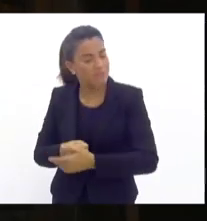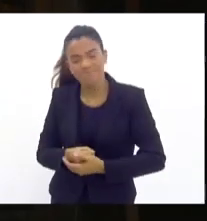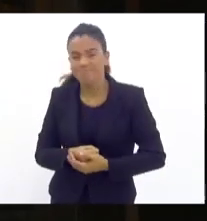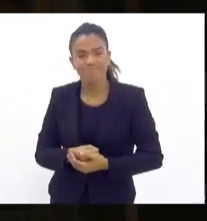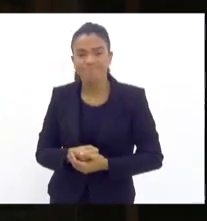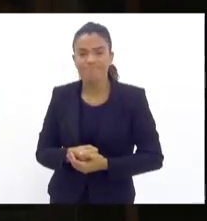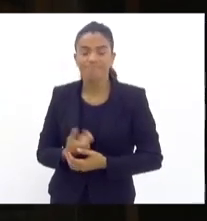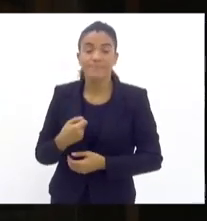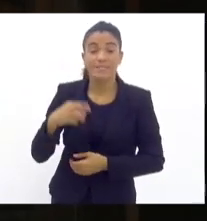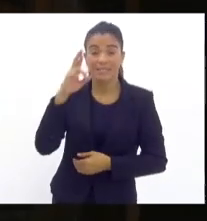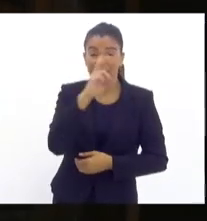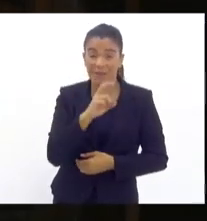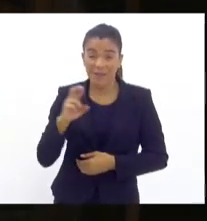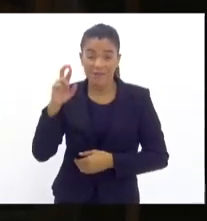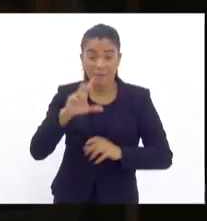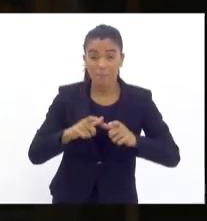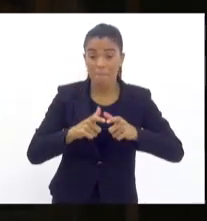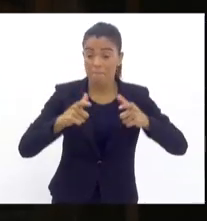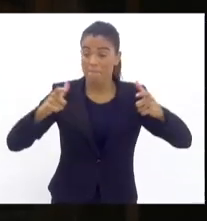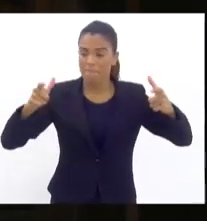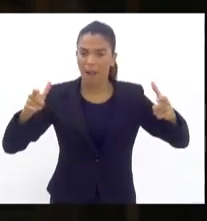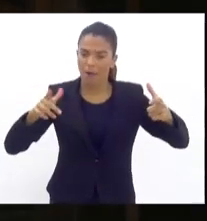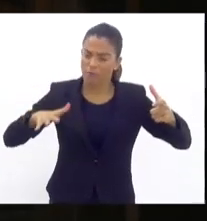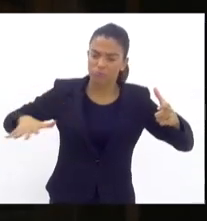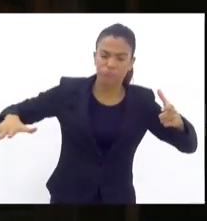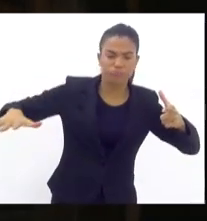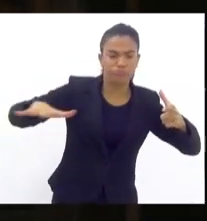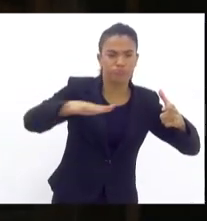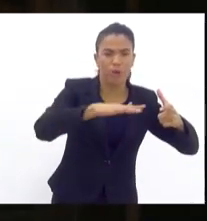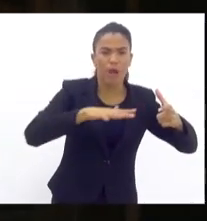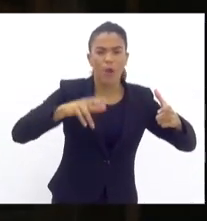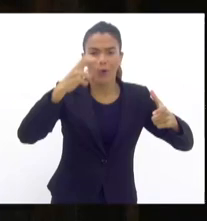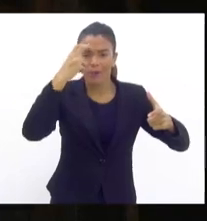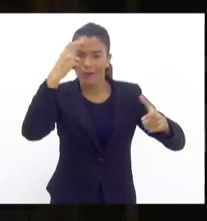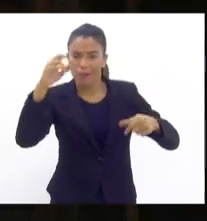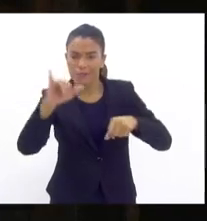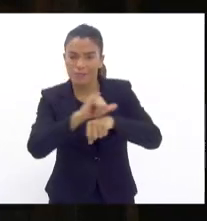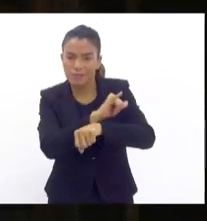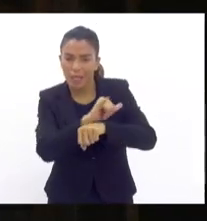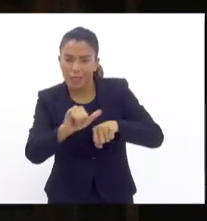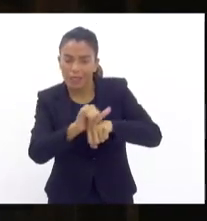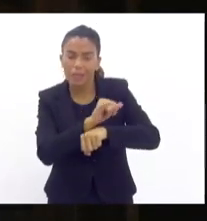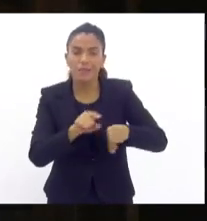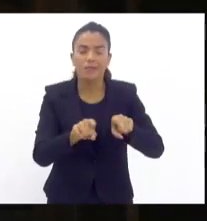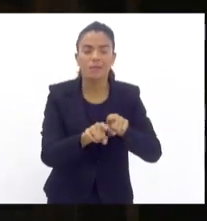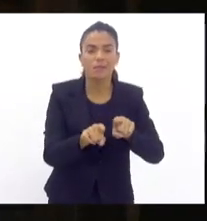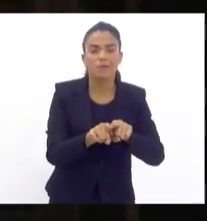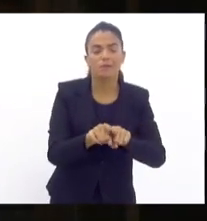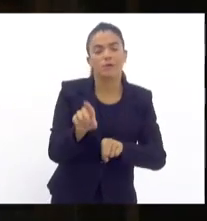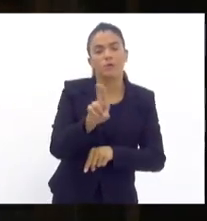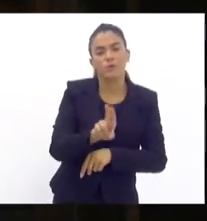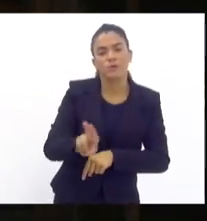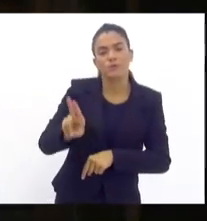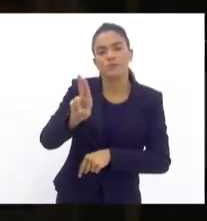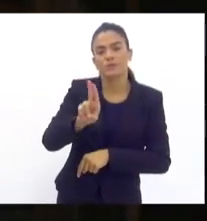que existir investigações macro, com inteligência, com estratégia e com uma